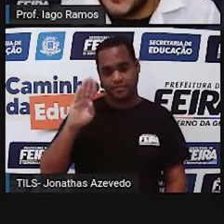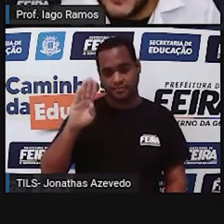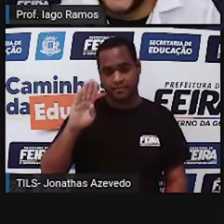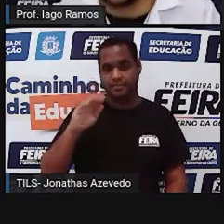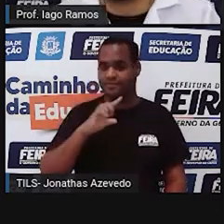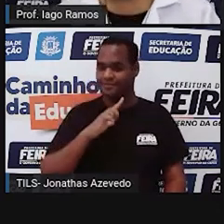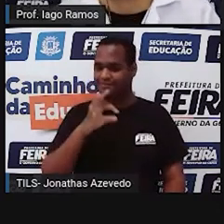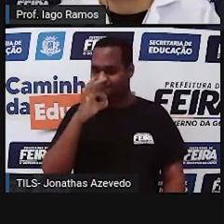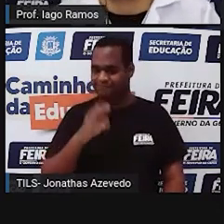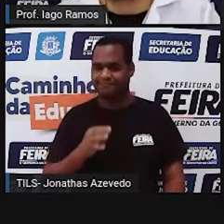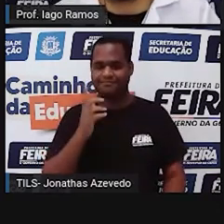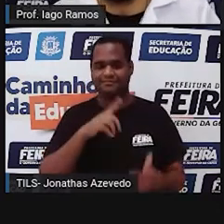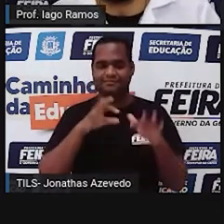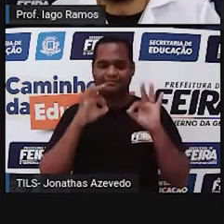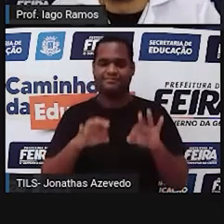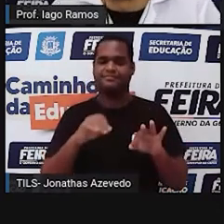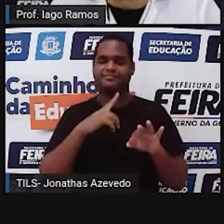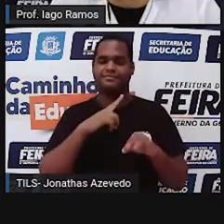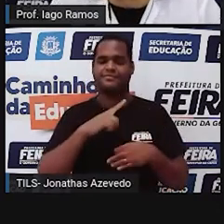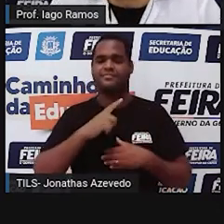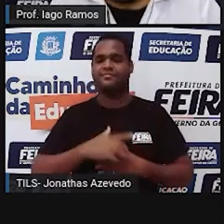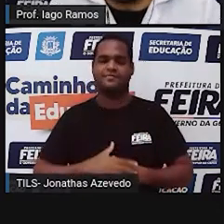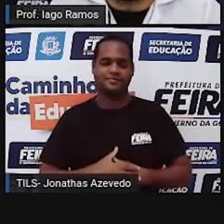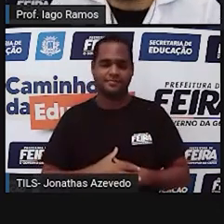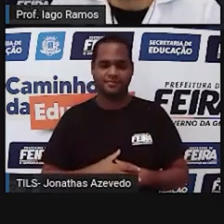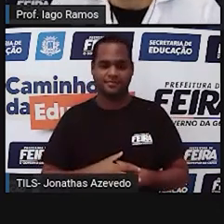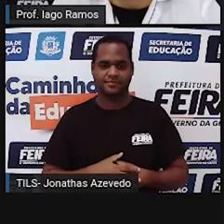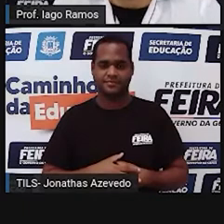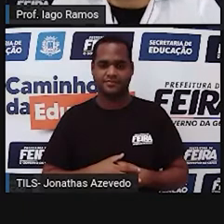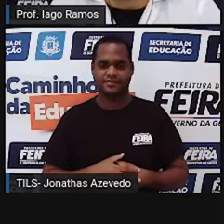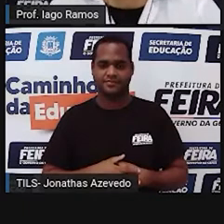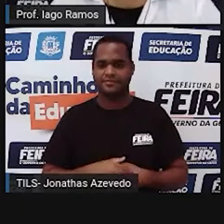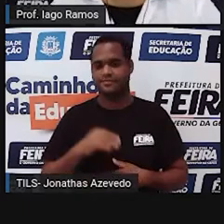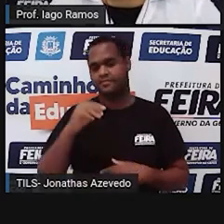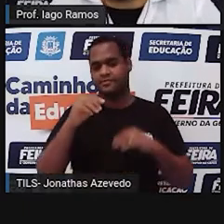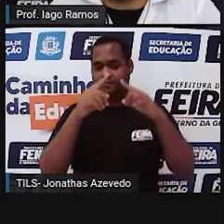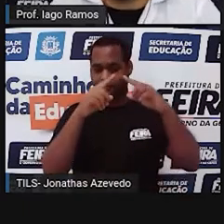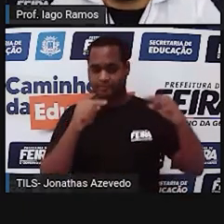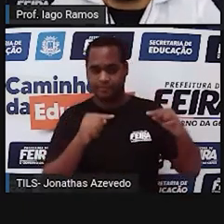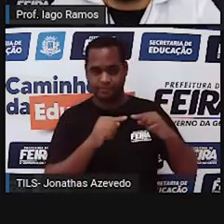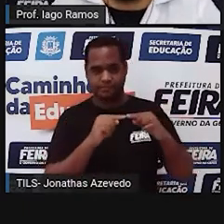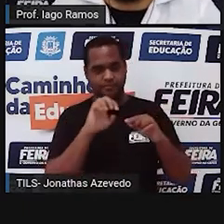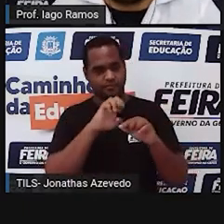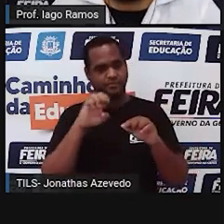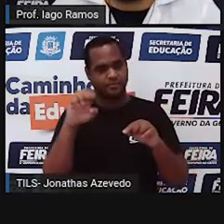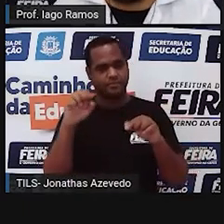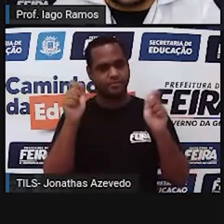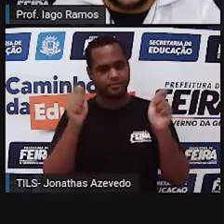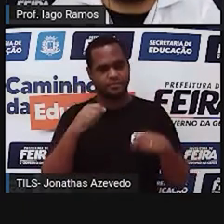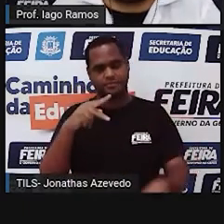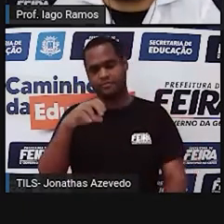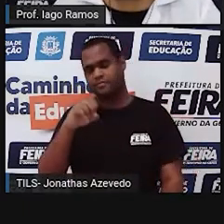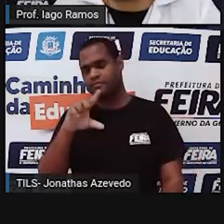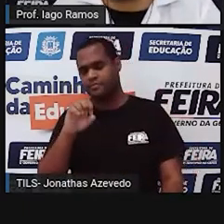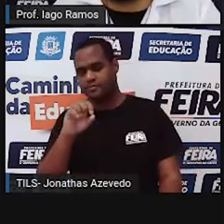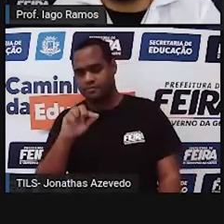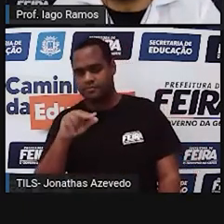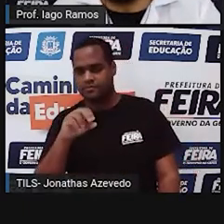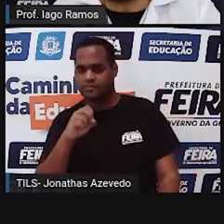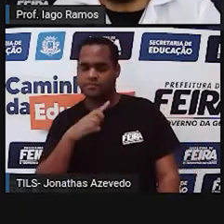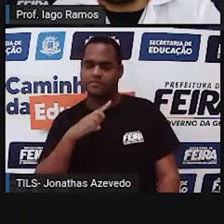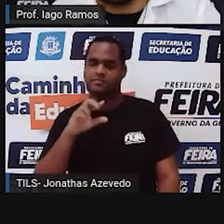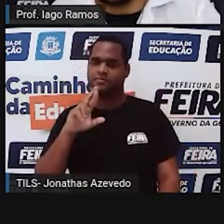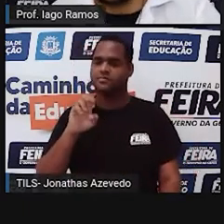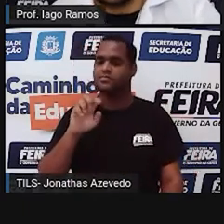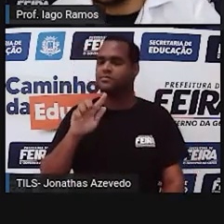eu tenho certeza que você acertou, tá bom? triângulo equilátero. O triângulo equilátero é um polígono regular. O que